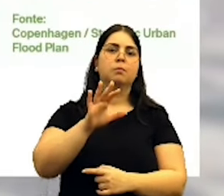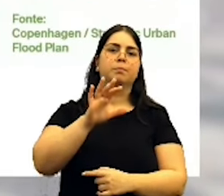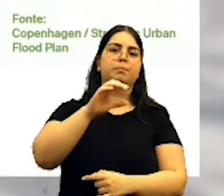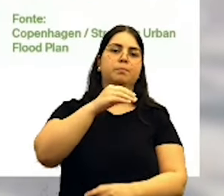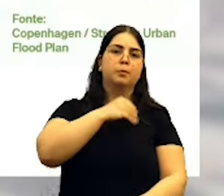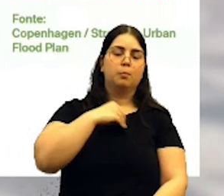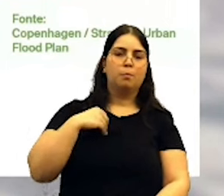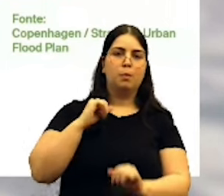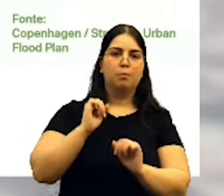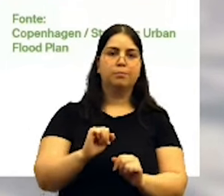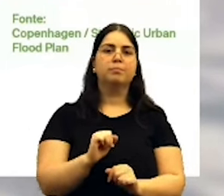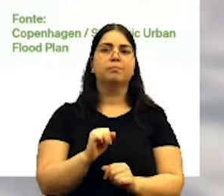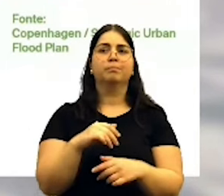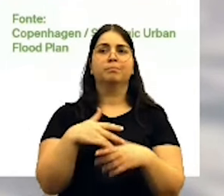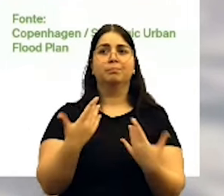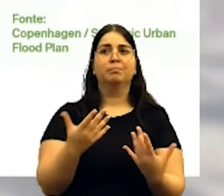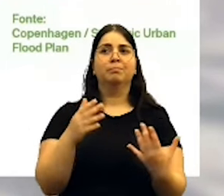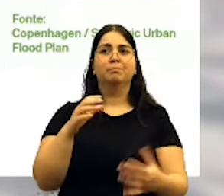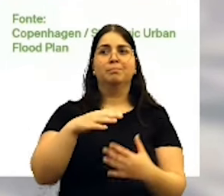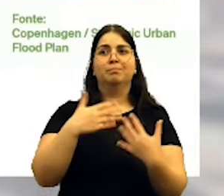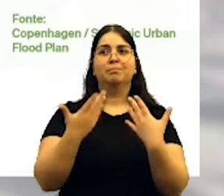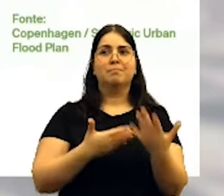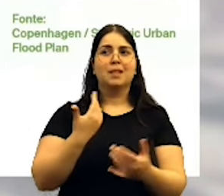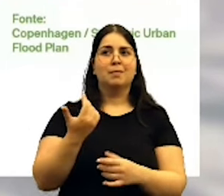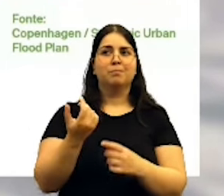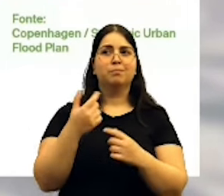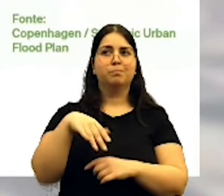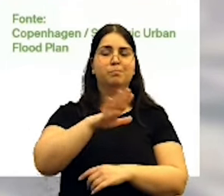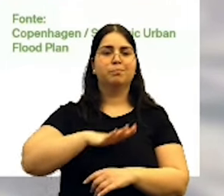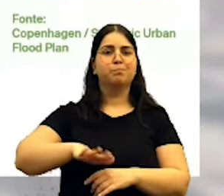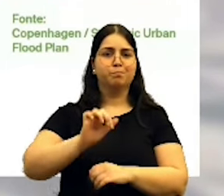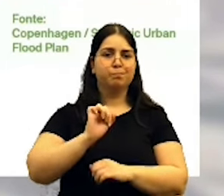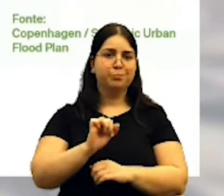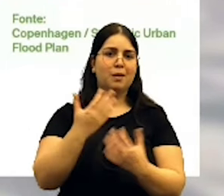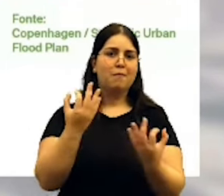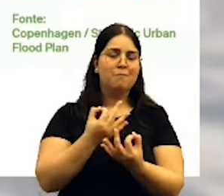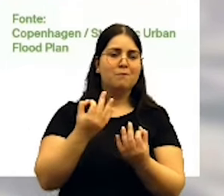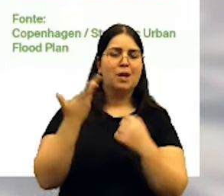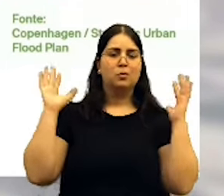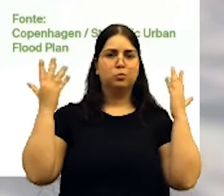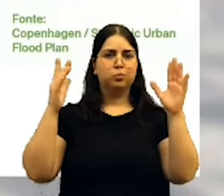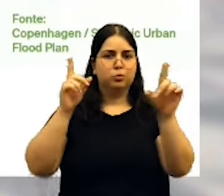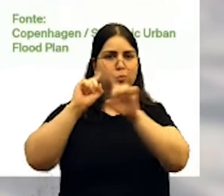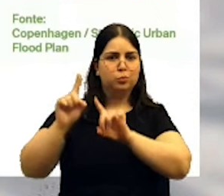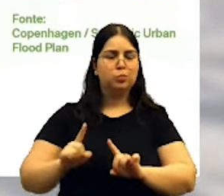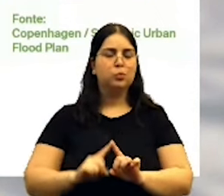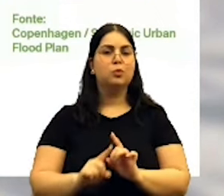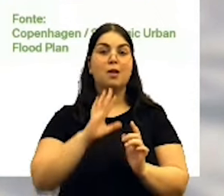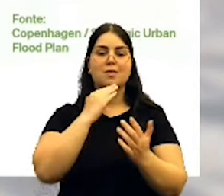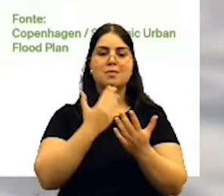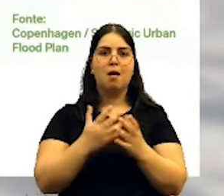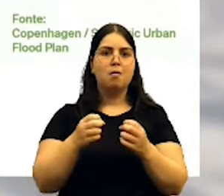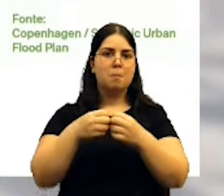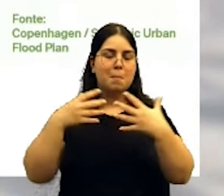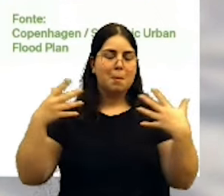reperfilamento de ruas tem permitido colocar vegetação, nova, mais vegetação e melhorar a capacidade de